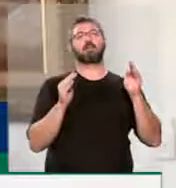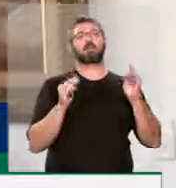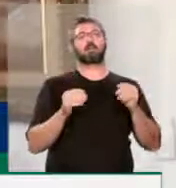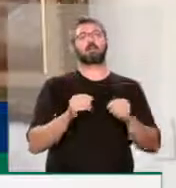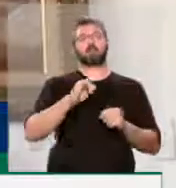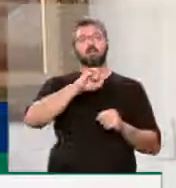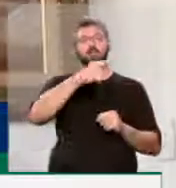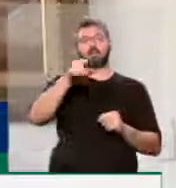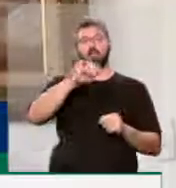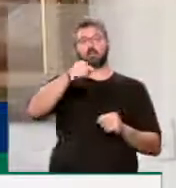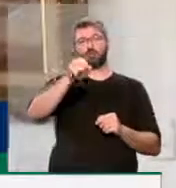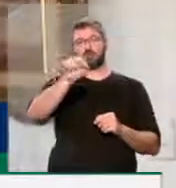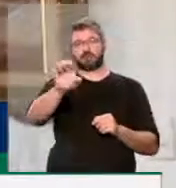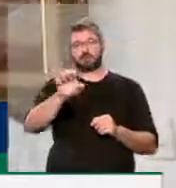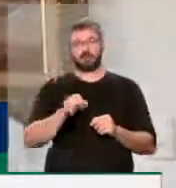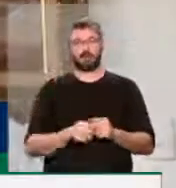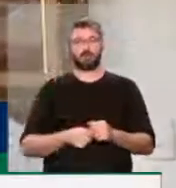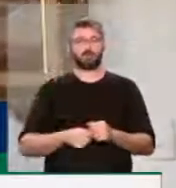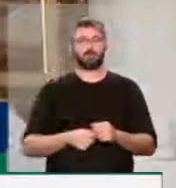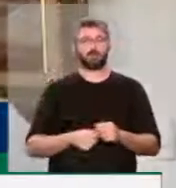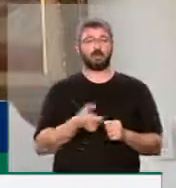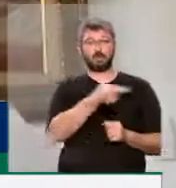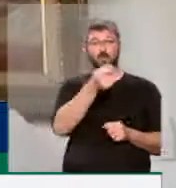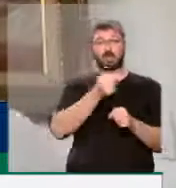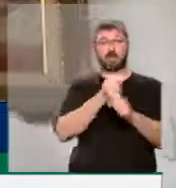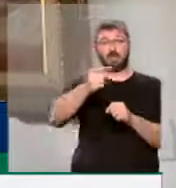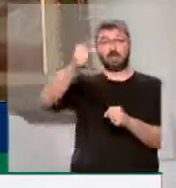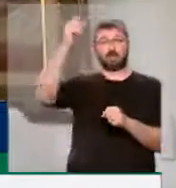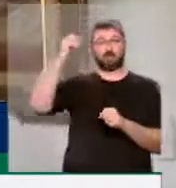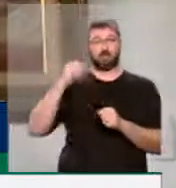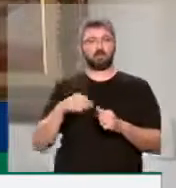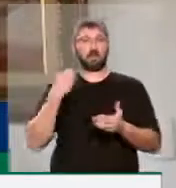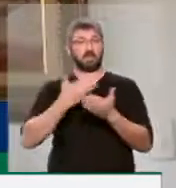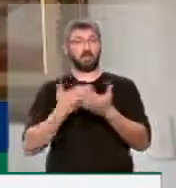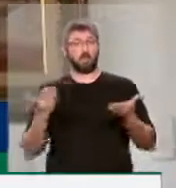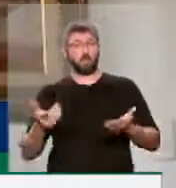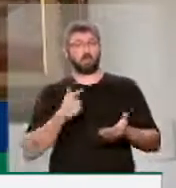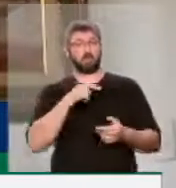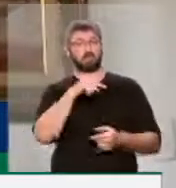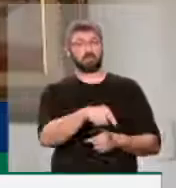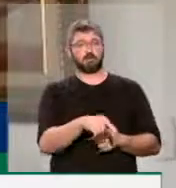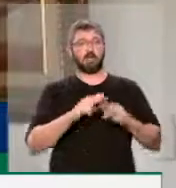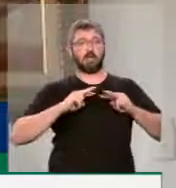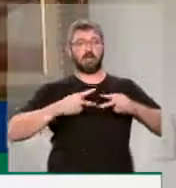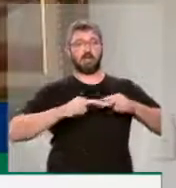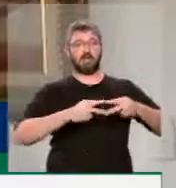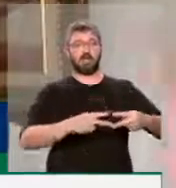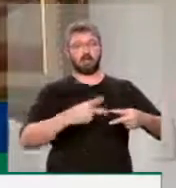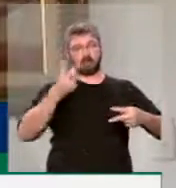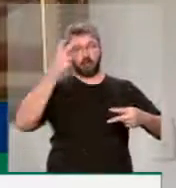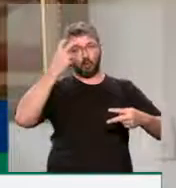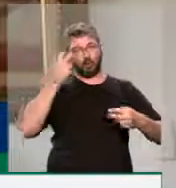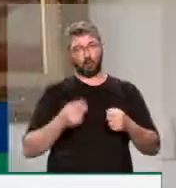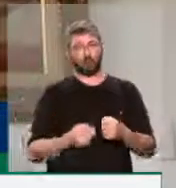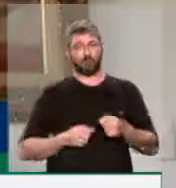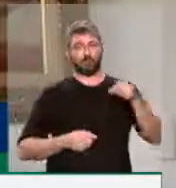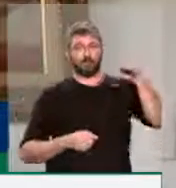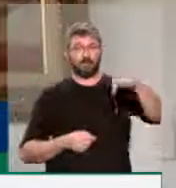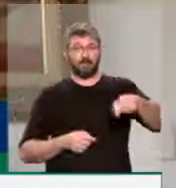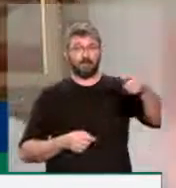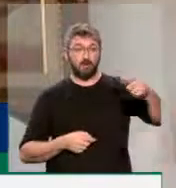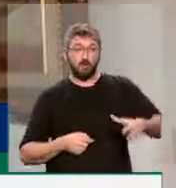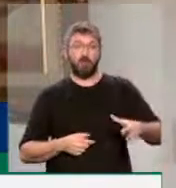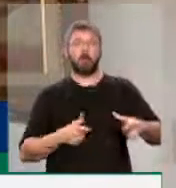mais de 200 anos atrás, e nos legaram e nos legam até hoje uma grande herança cultural. E dentro desse centro